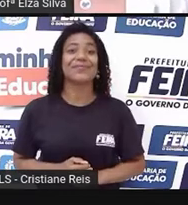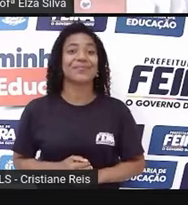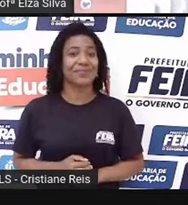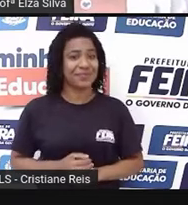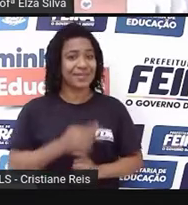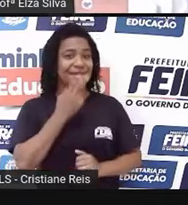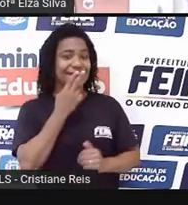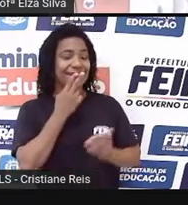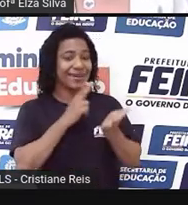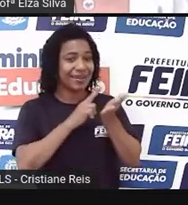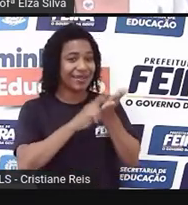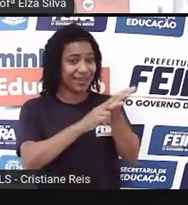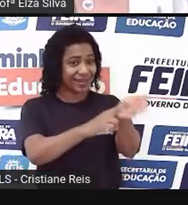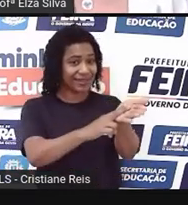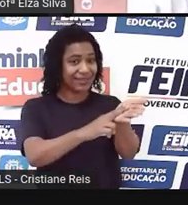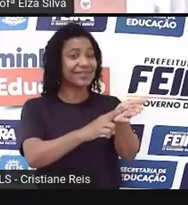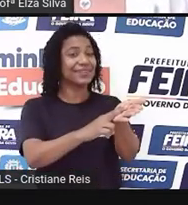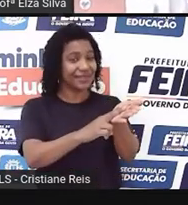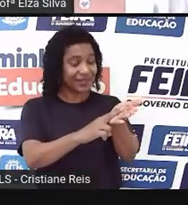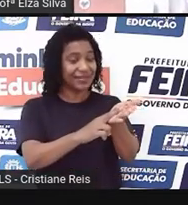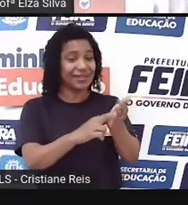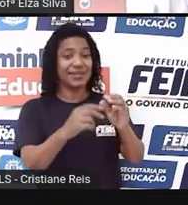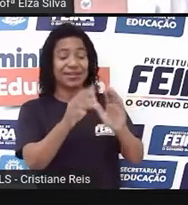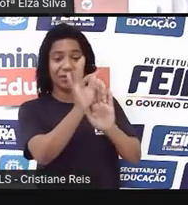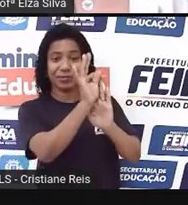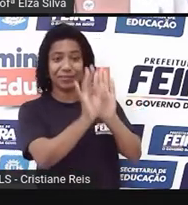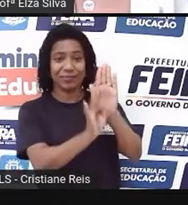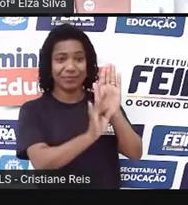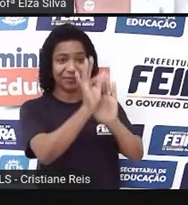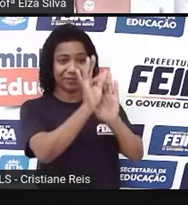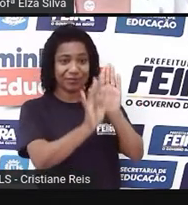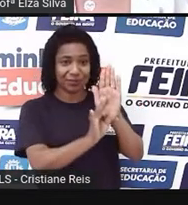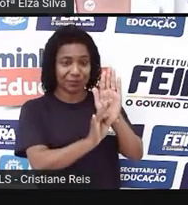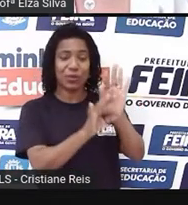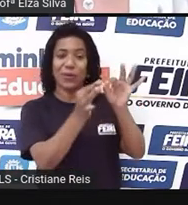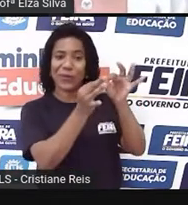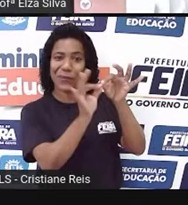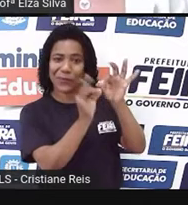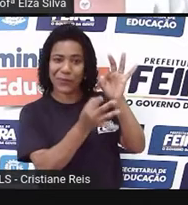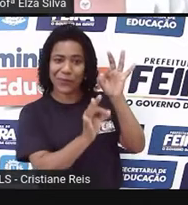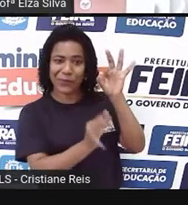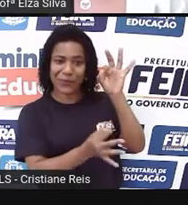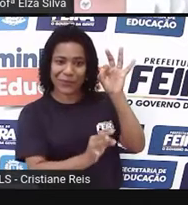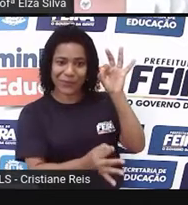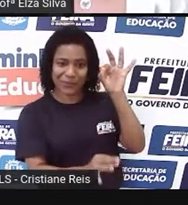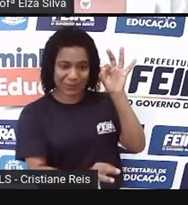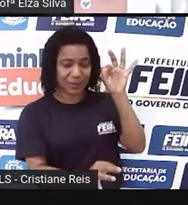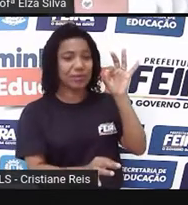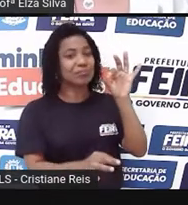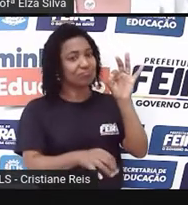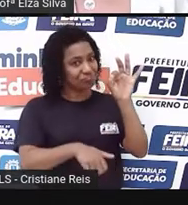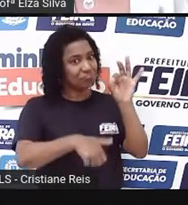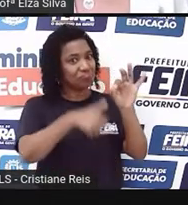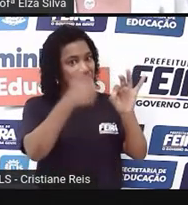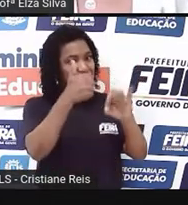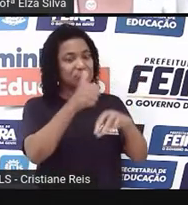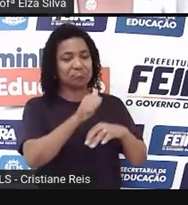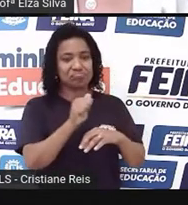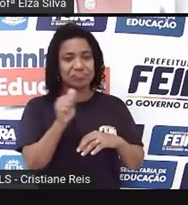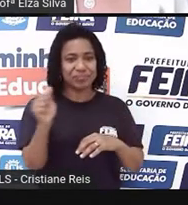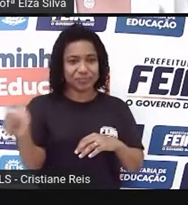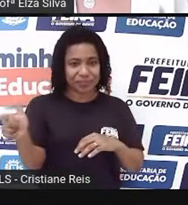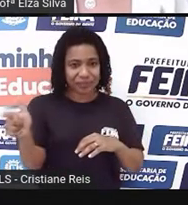carta geralmente é um texto mais longo do que o e-mail. O e-mail ele se